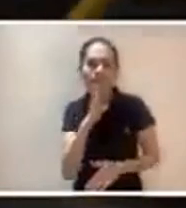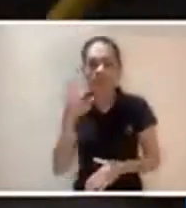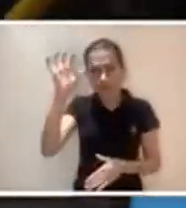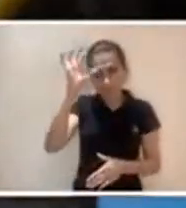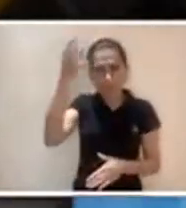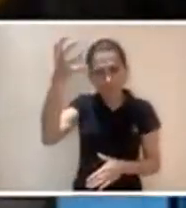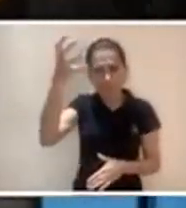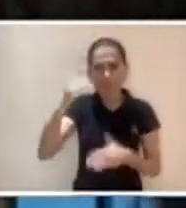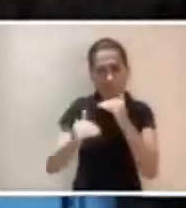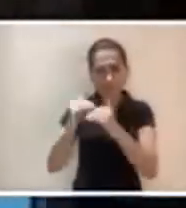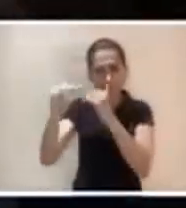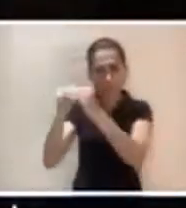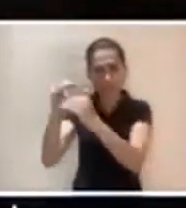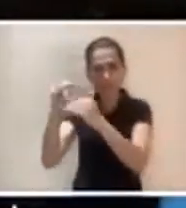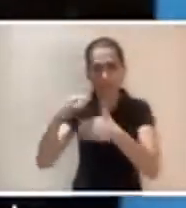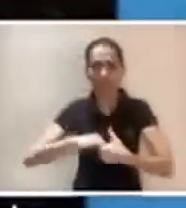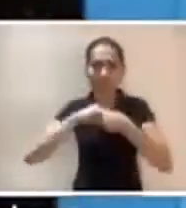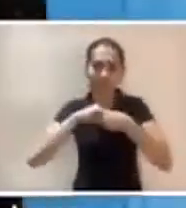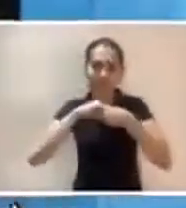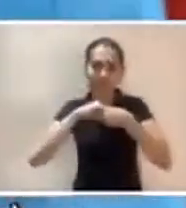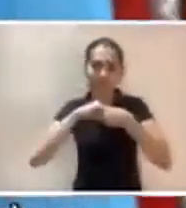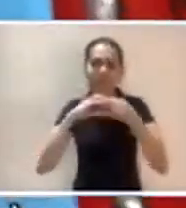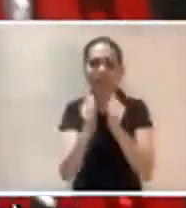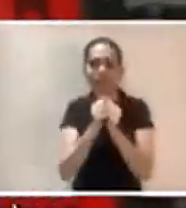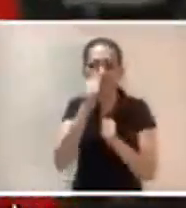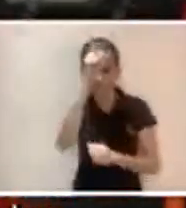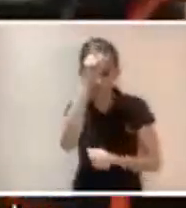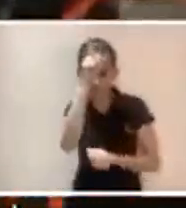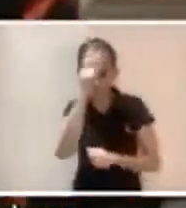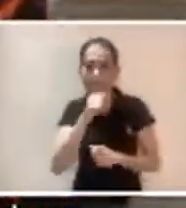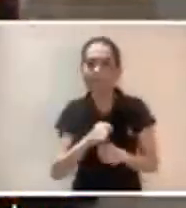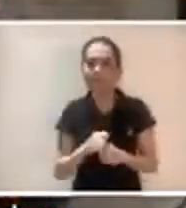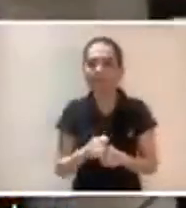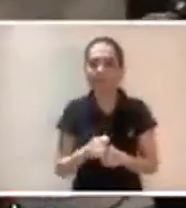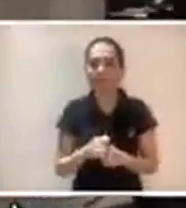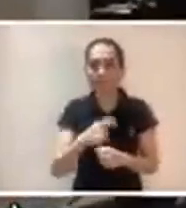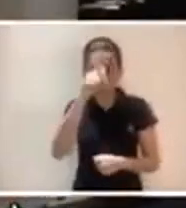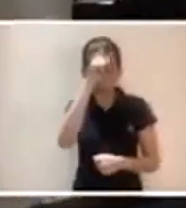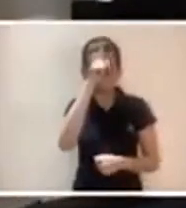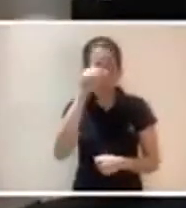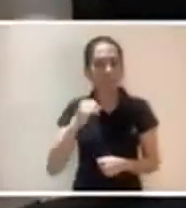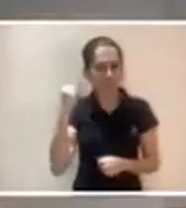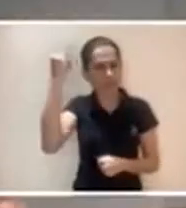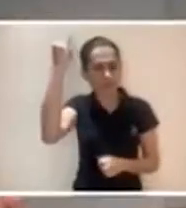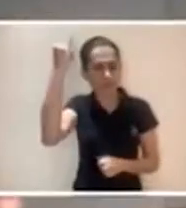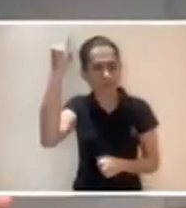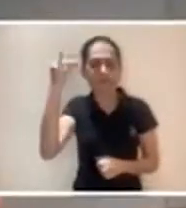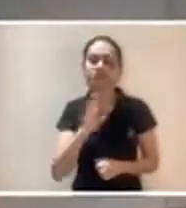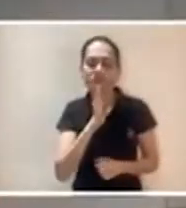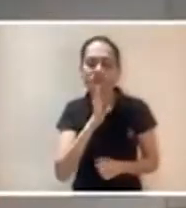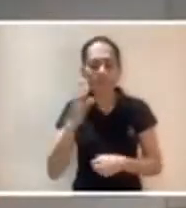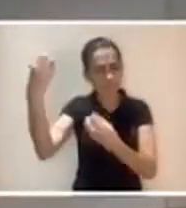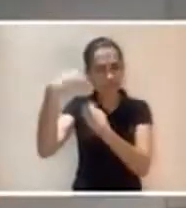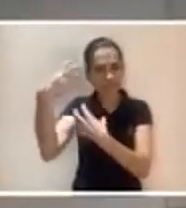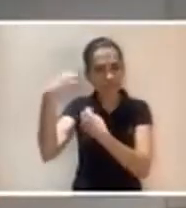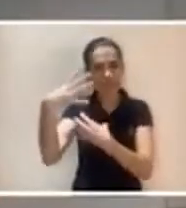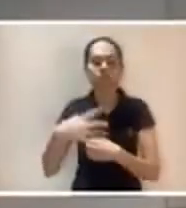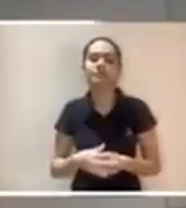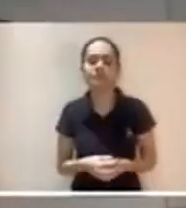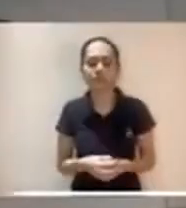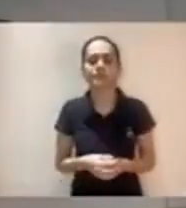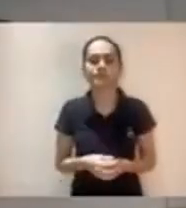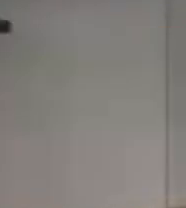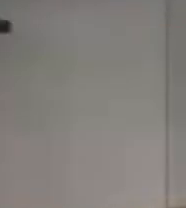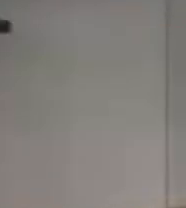ganhar conhecimento para que a gente pudesse depois desenvolver com essa parceria com a Alemanha. Eles foram muito importantes nessa